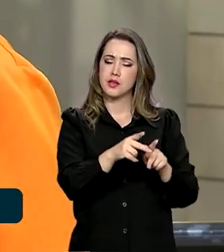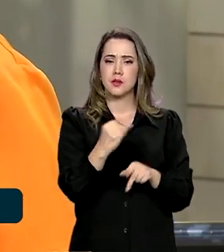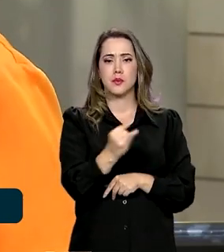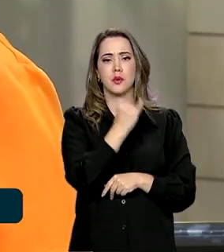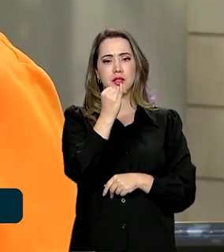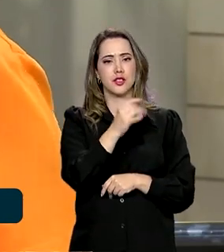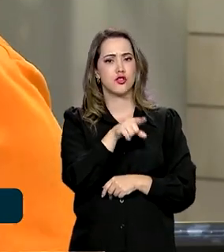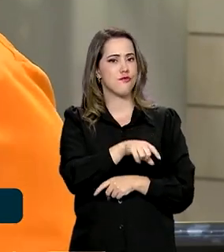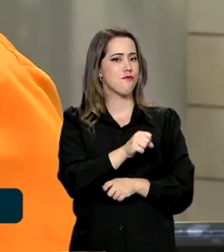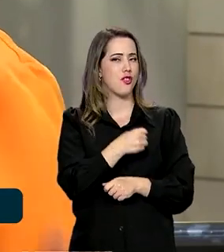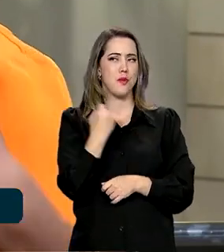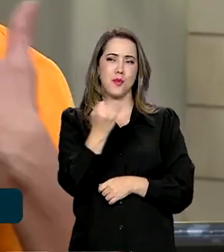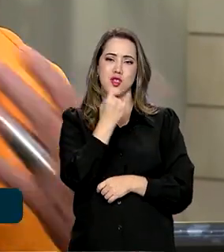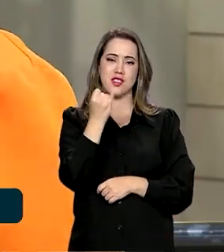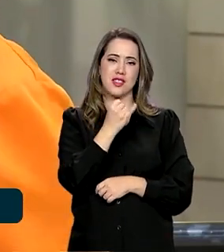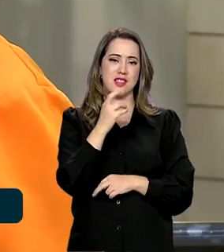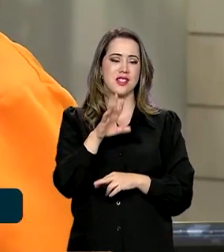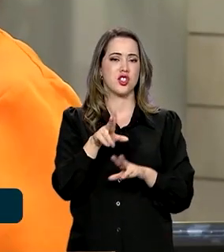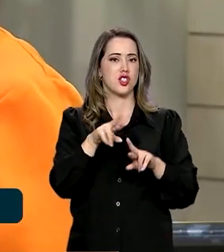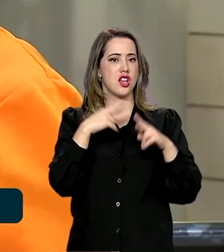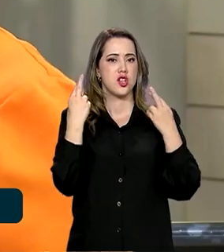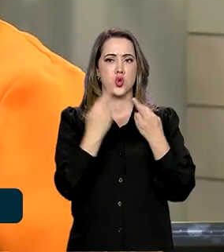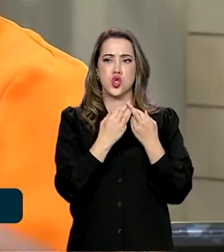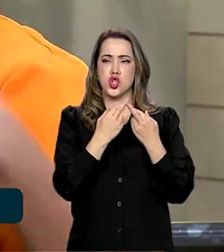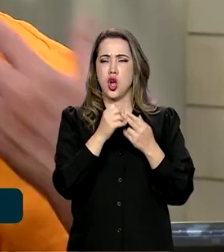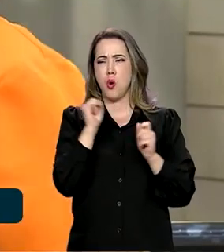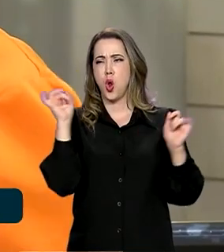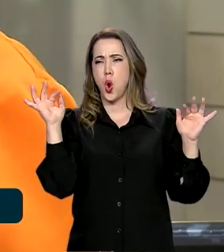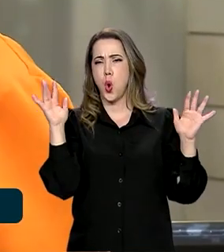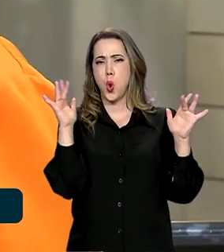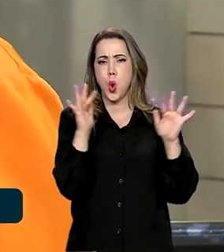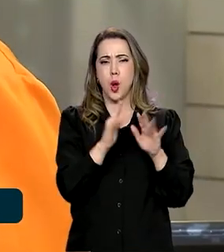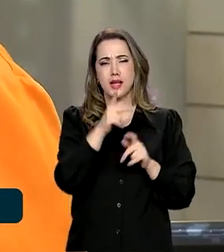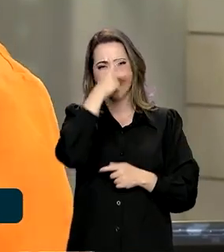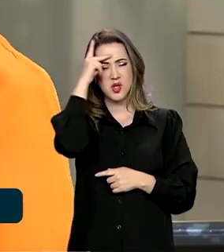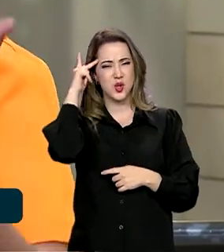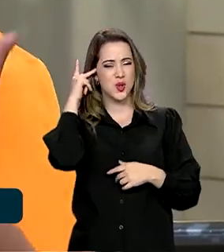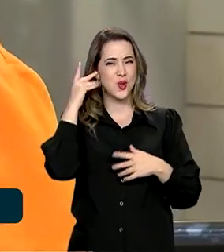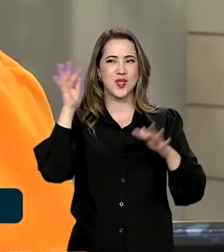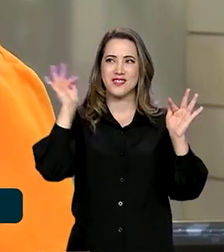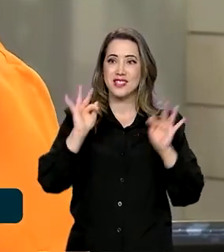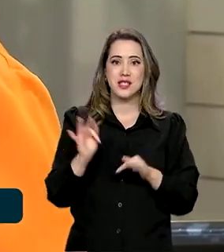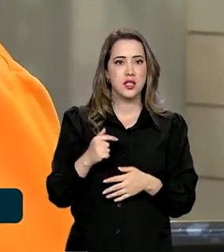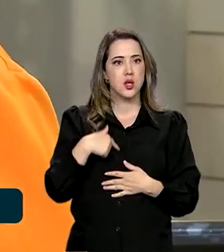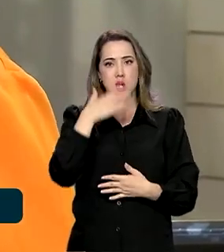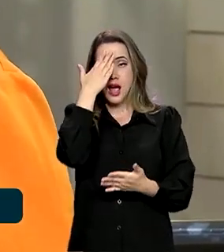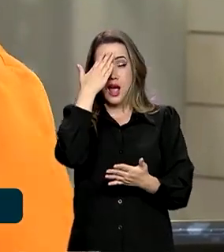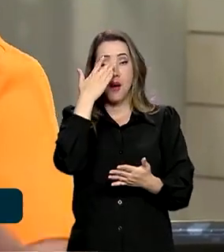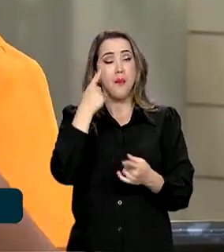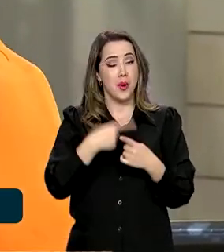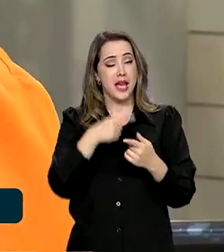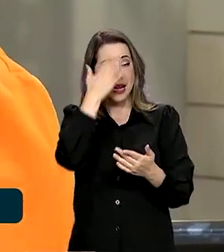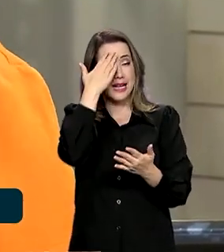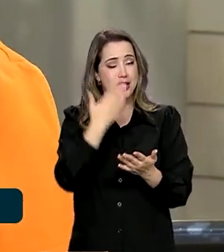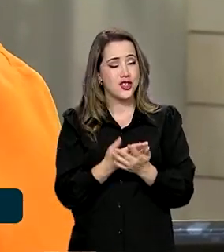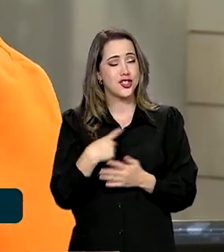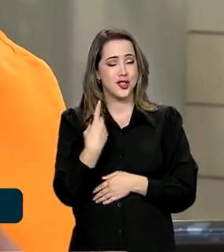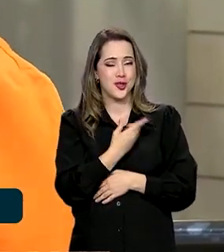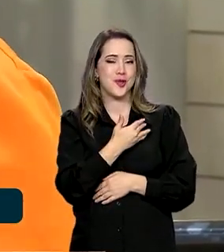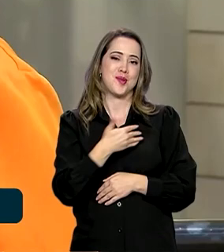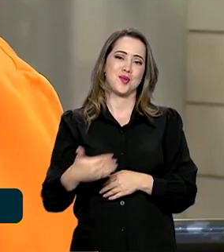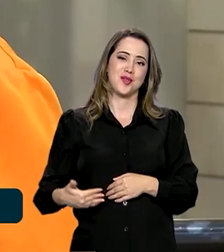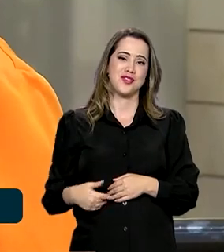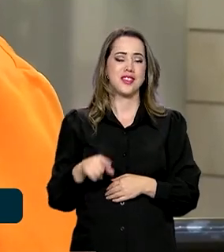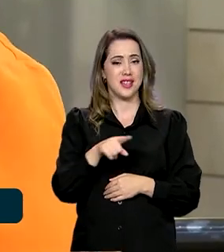explosivo. Aquelas plenárias lotadas de gente, na euforia, não é acreditando no nosso governo, acreditando que